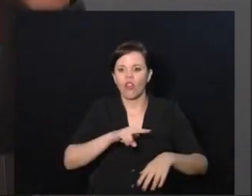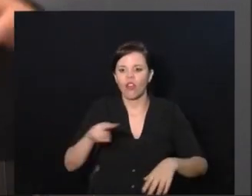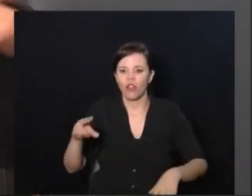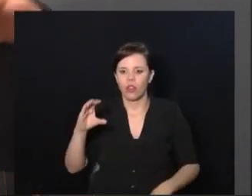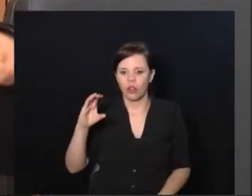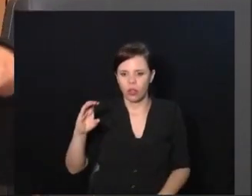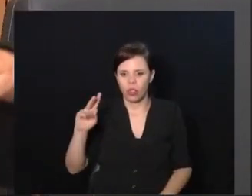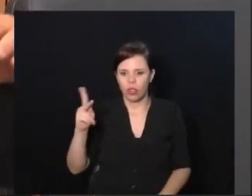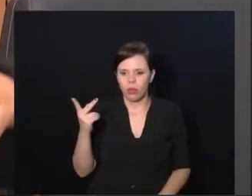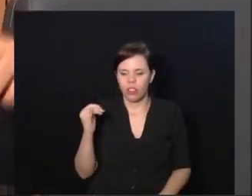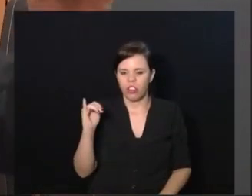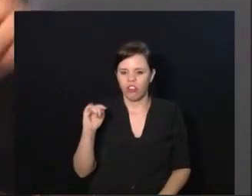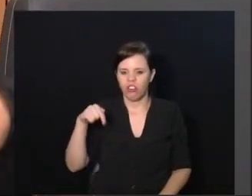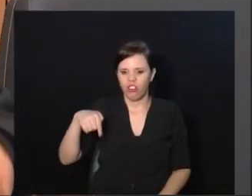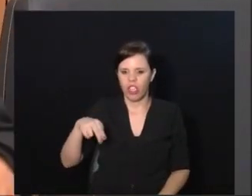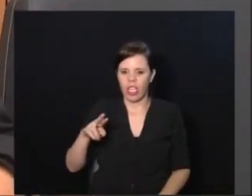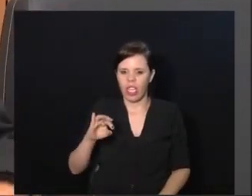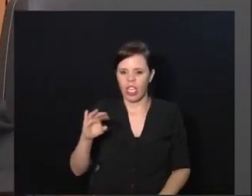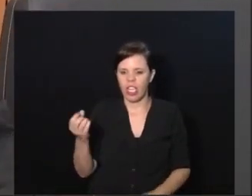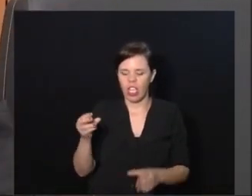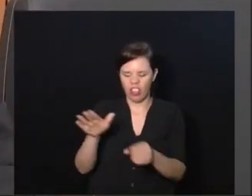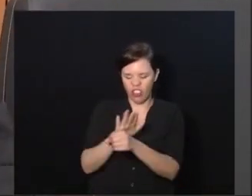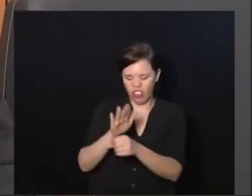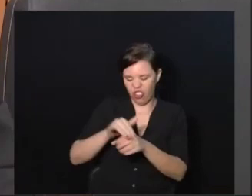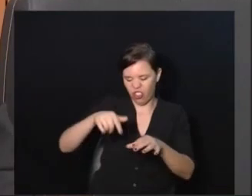Aquelas coisinhas que a bota a criança na sala cheia de brinquedo.